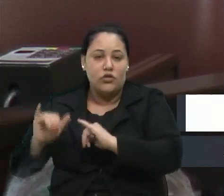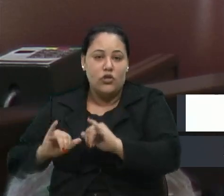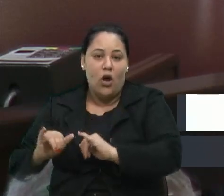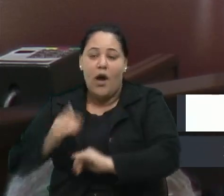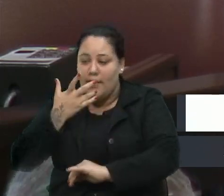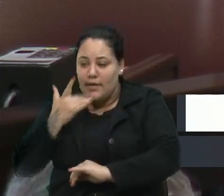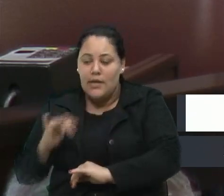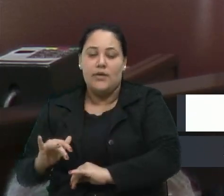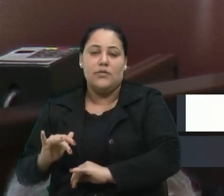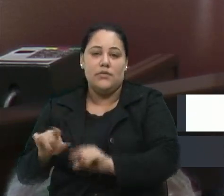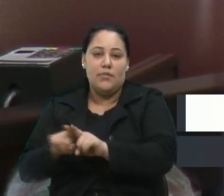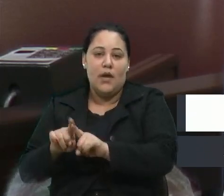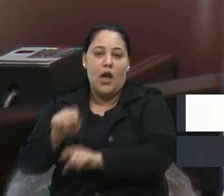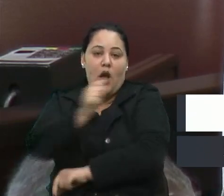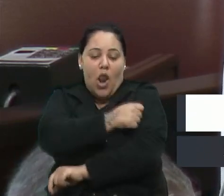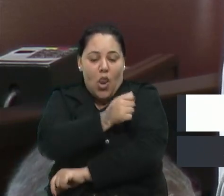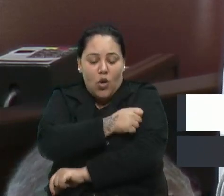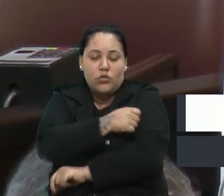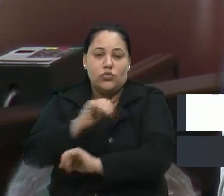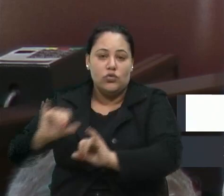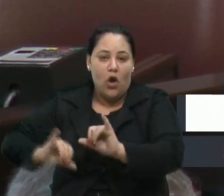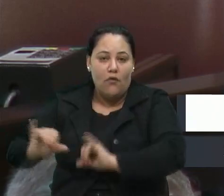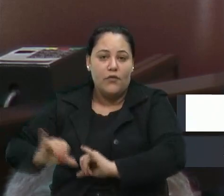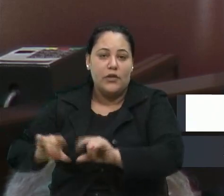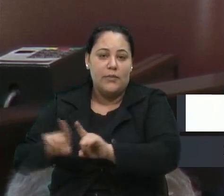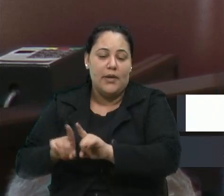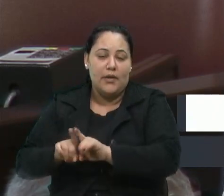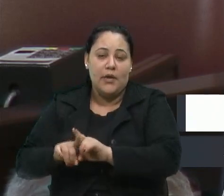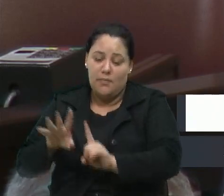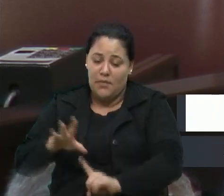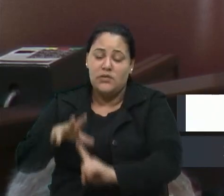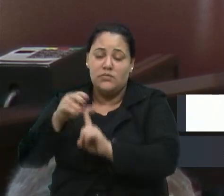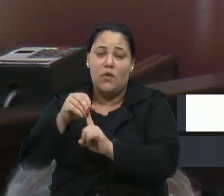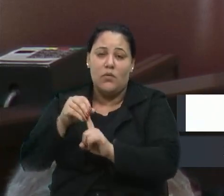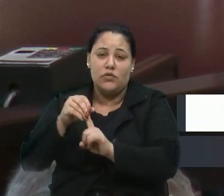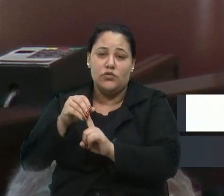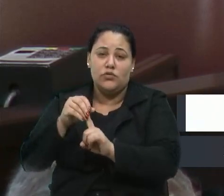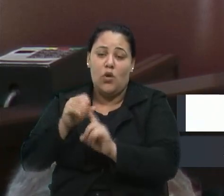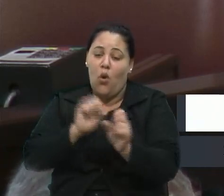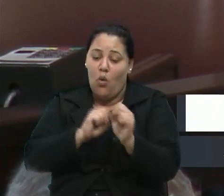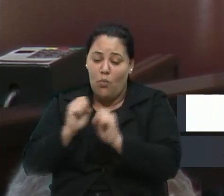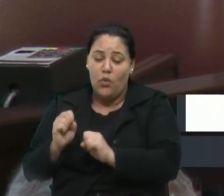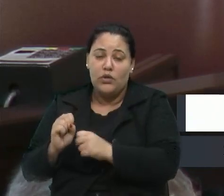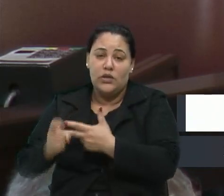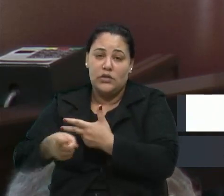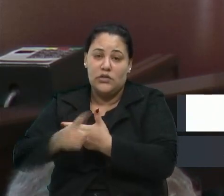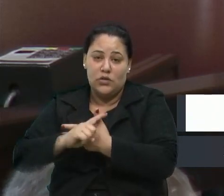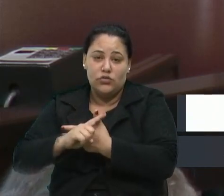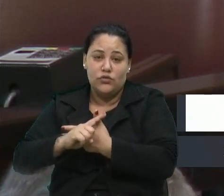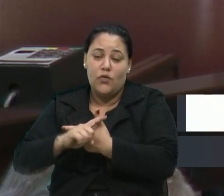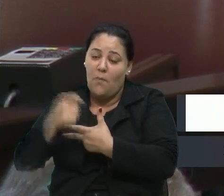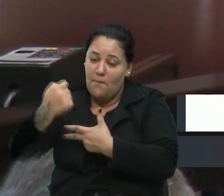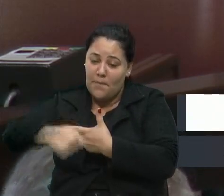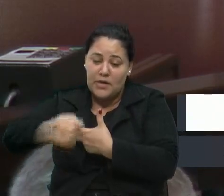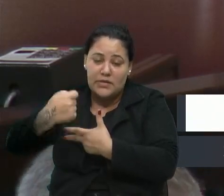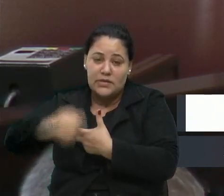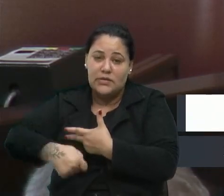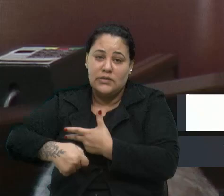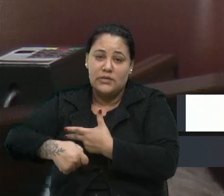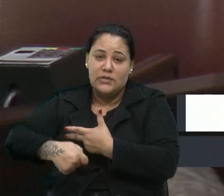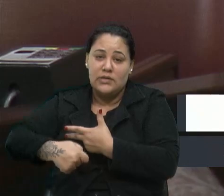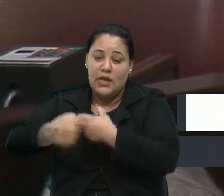crianças, os alunos sofrem e, acima de tudo, o Poder Executivo precisa daí dar